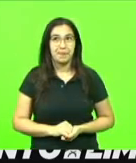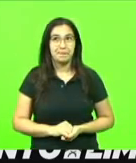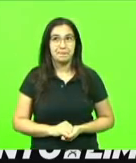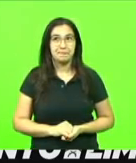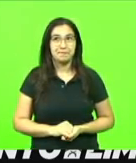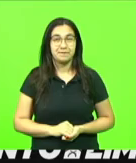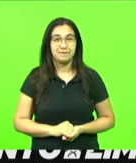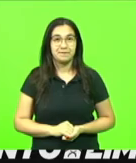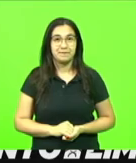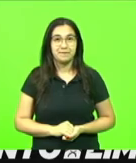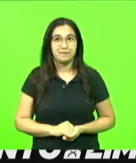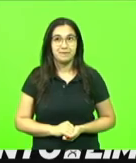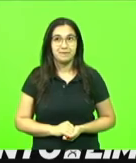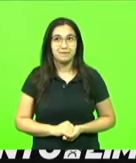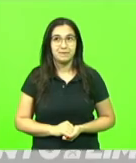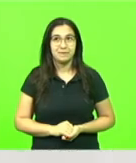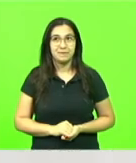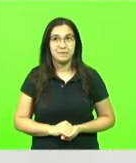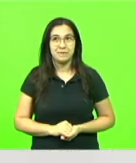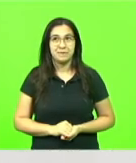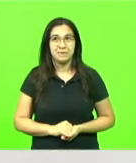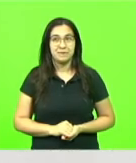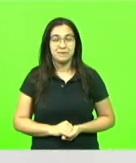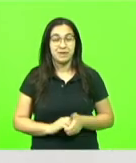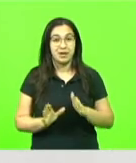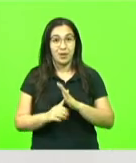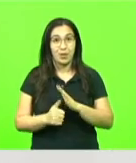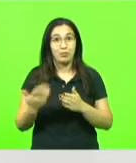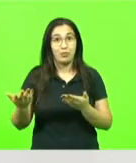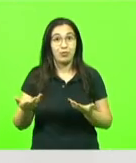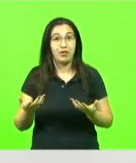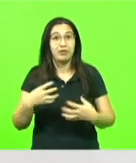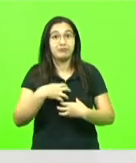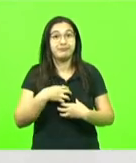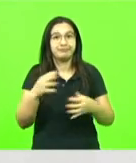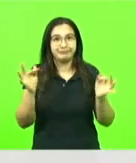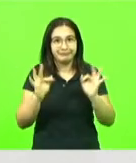feliz, contente, satisfeito com o produto do furto que ele estava levando. Muito obrigado.